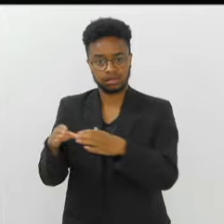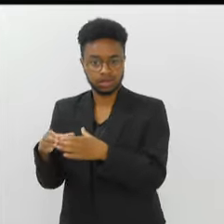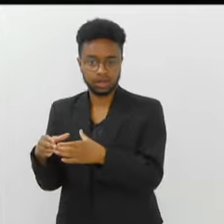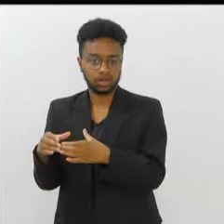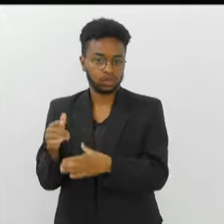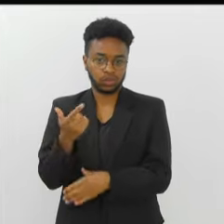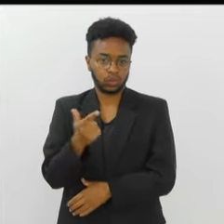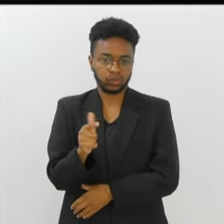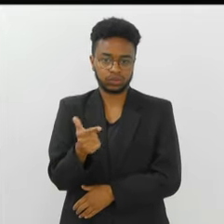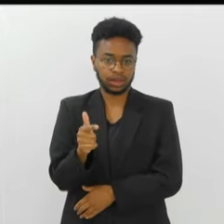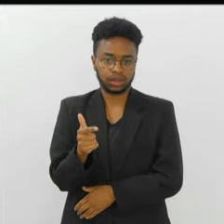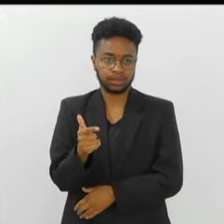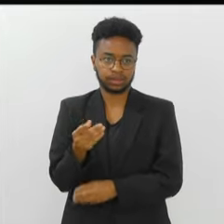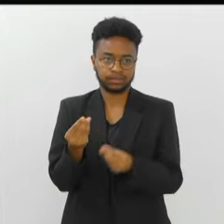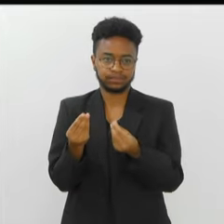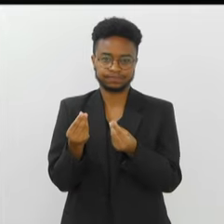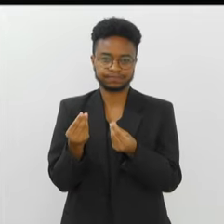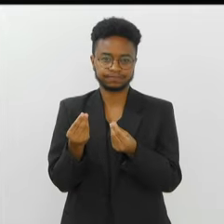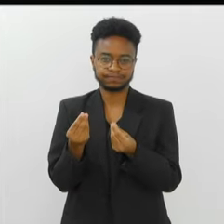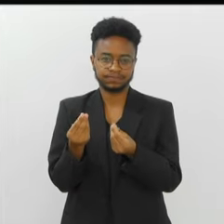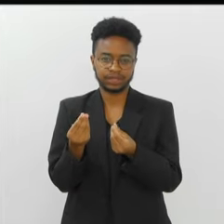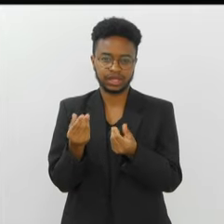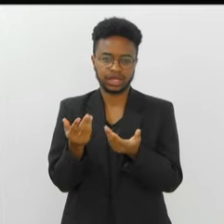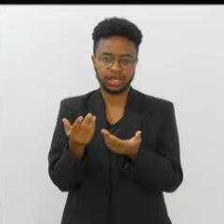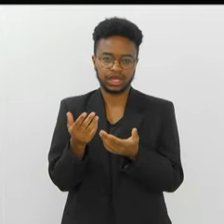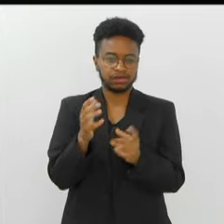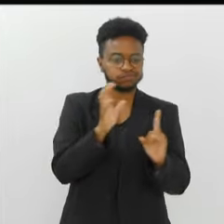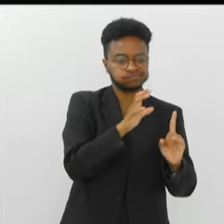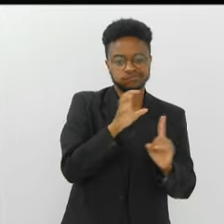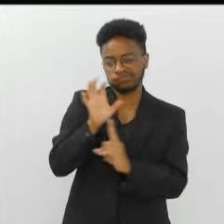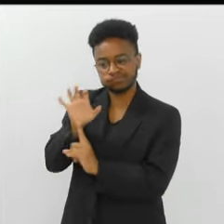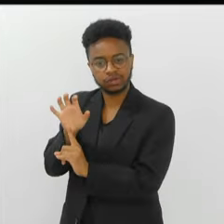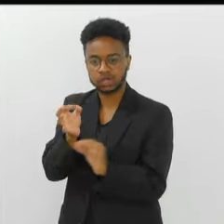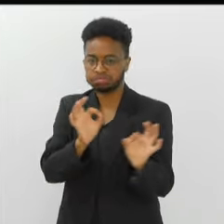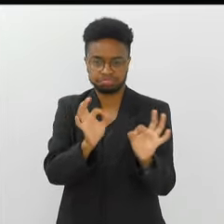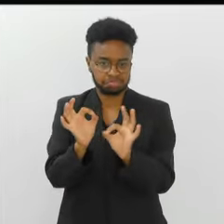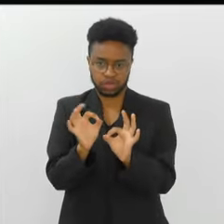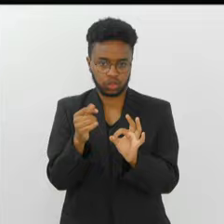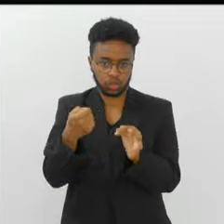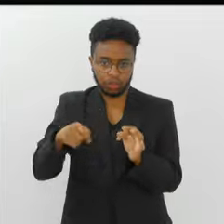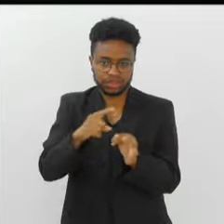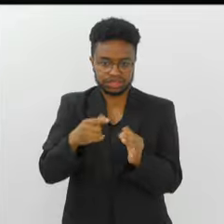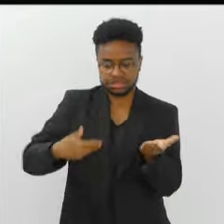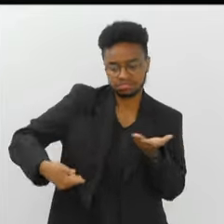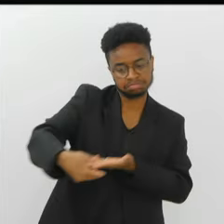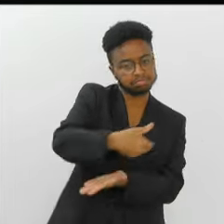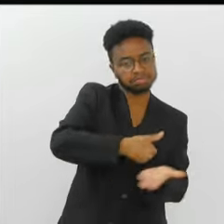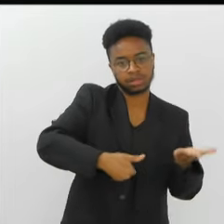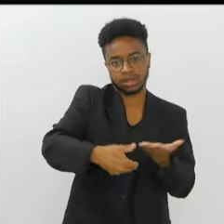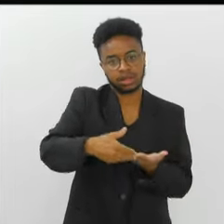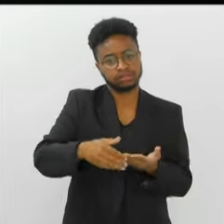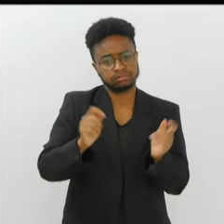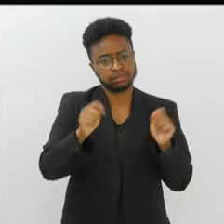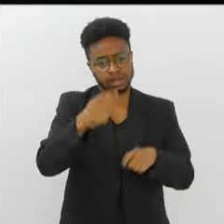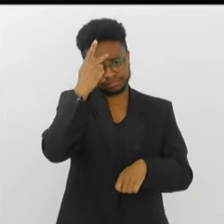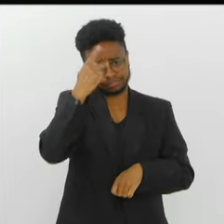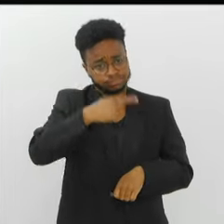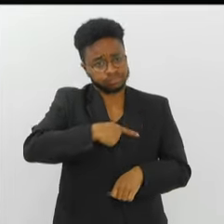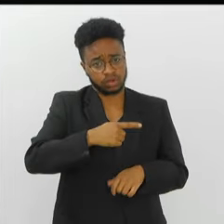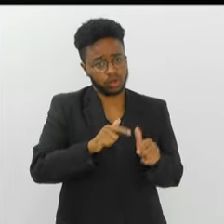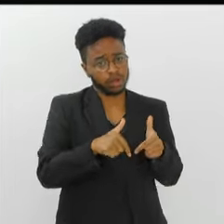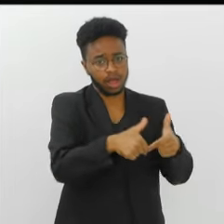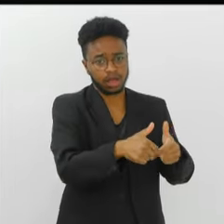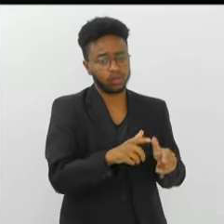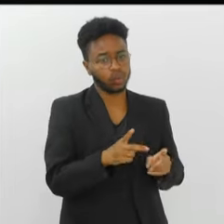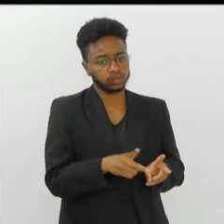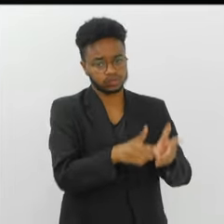Uma não tem nenhum tipo de... Não digo interferência, mas não tem necessidade de dialogar com a outra para manter a autonomia